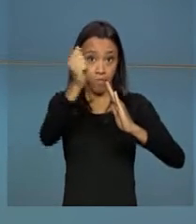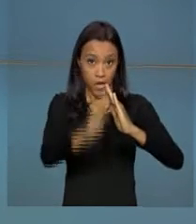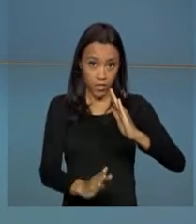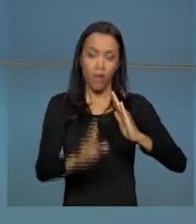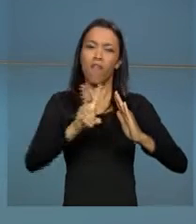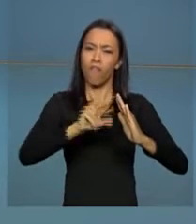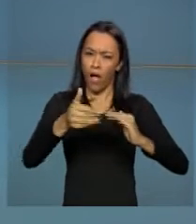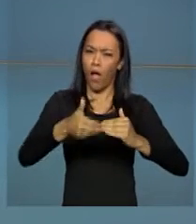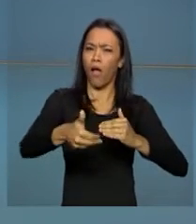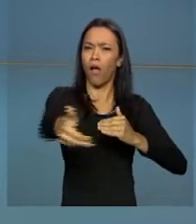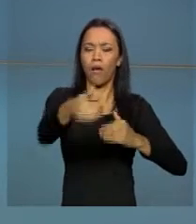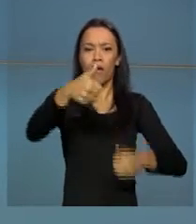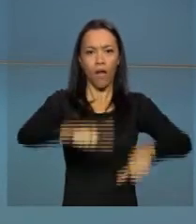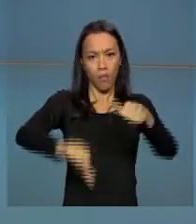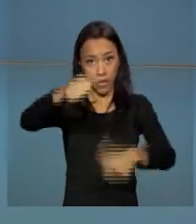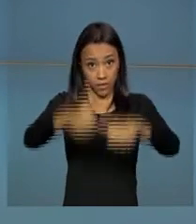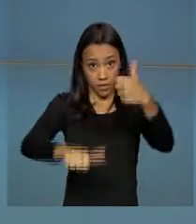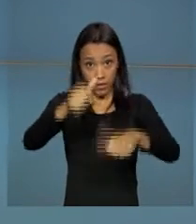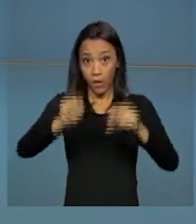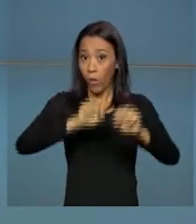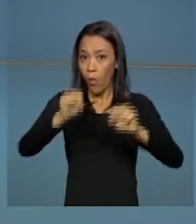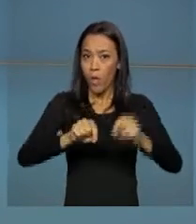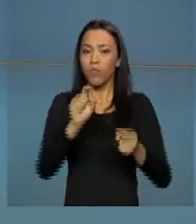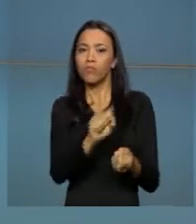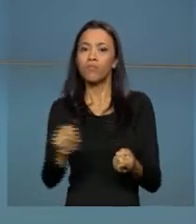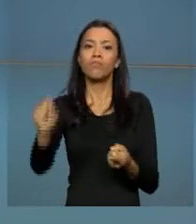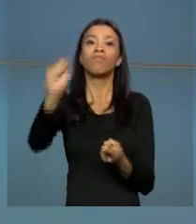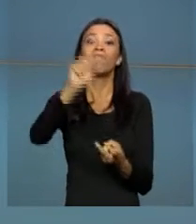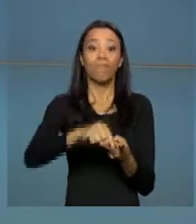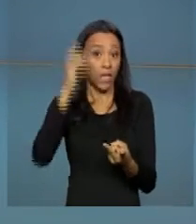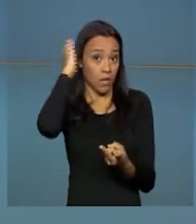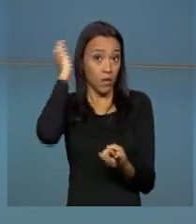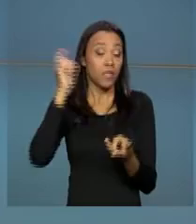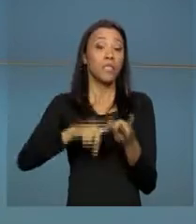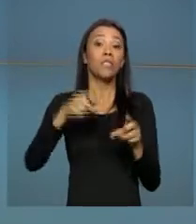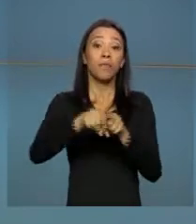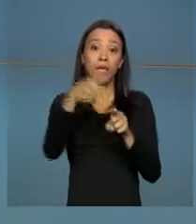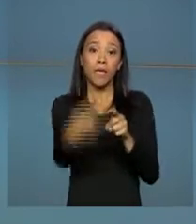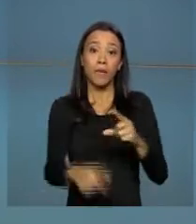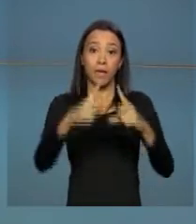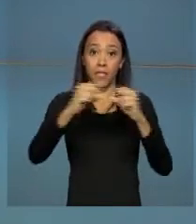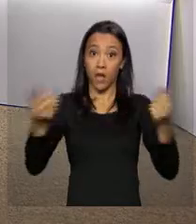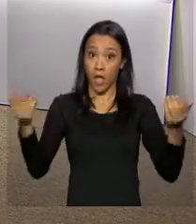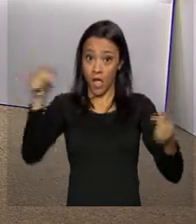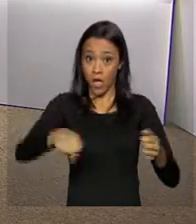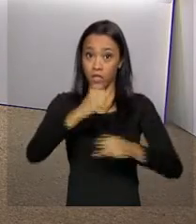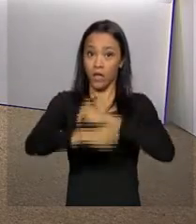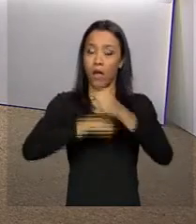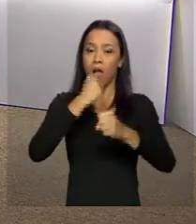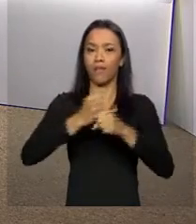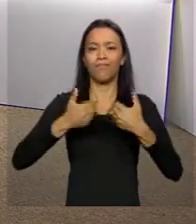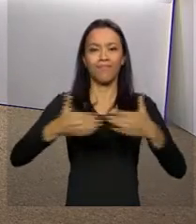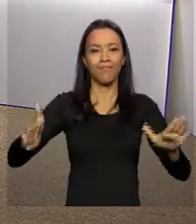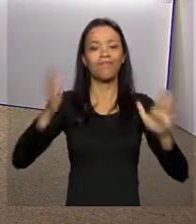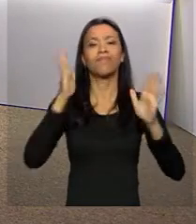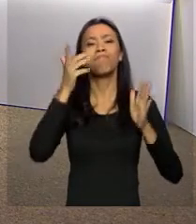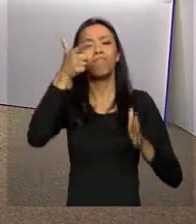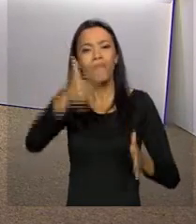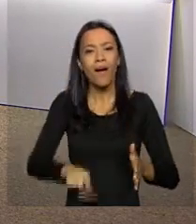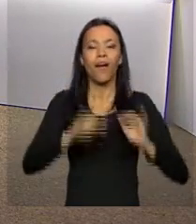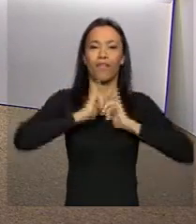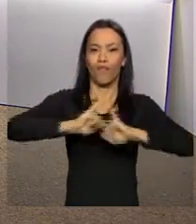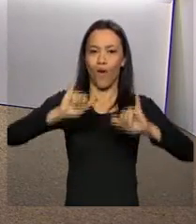os balanços de atendimento das casas de Campo Grande e de Brasília, é inauguradas neste ano. Quem está lá e tem as